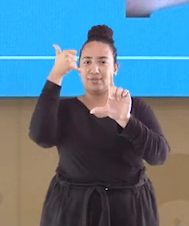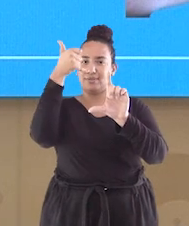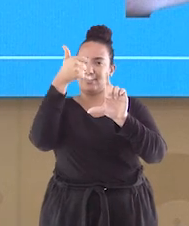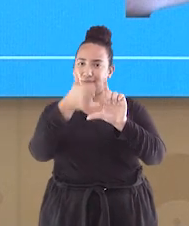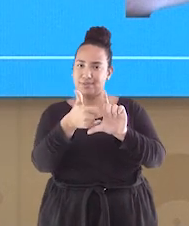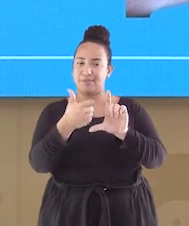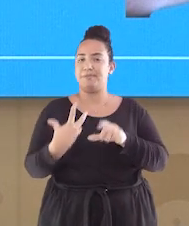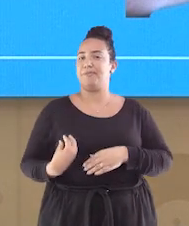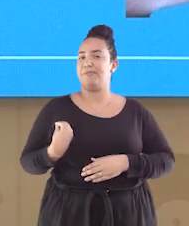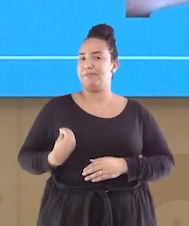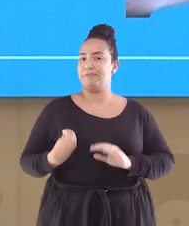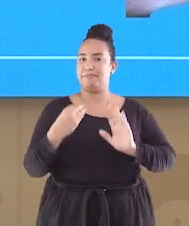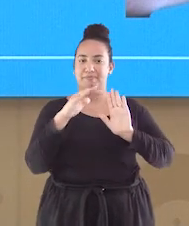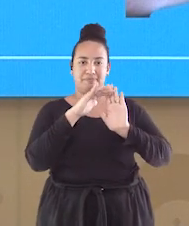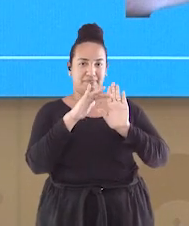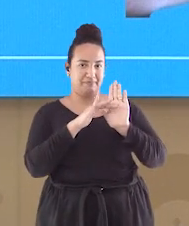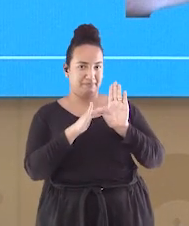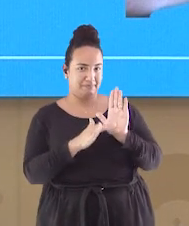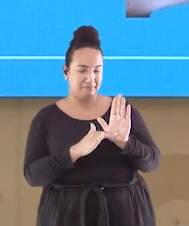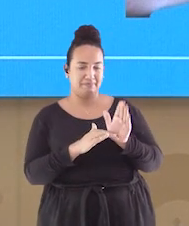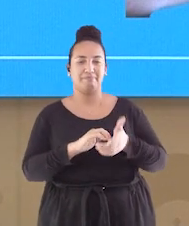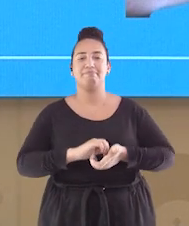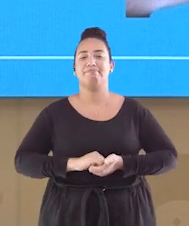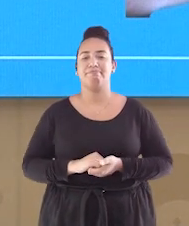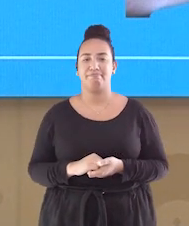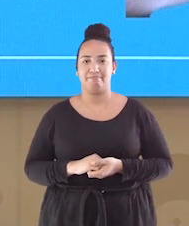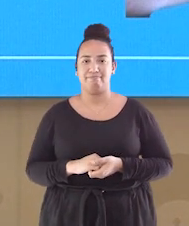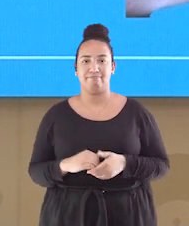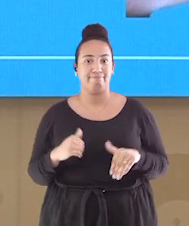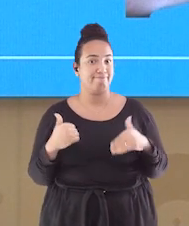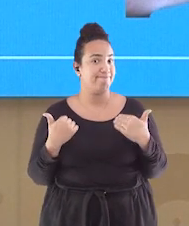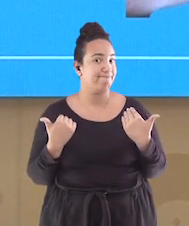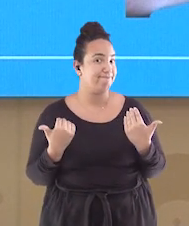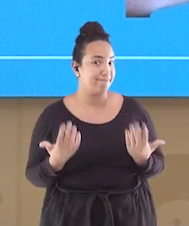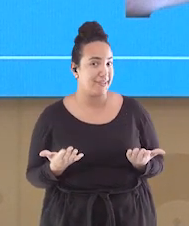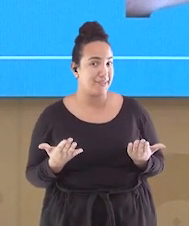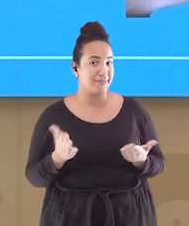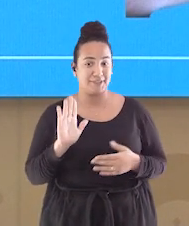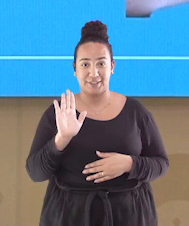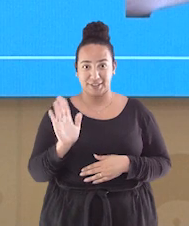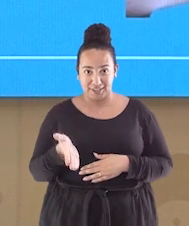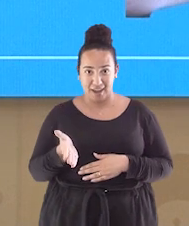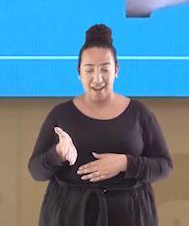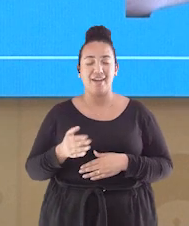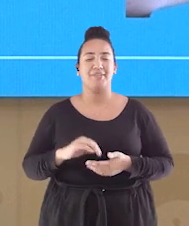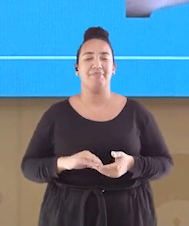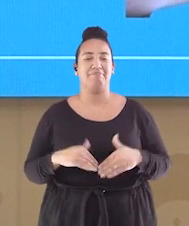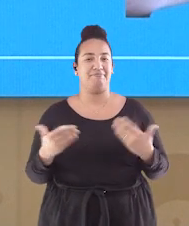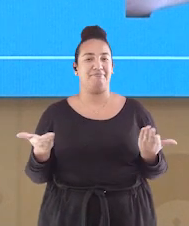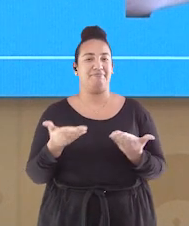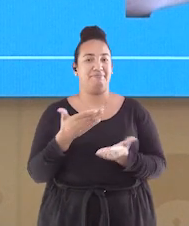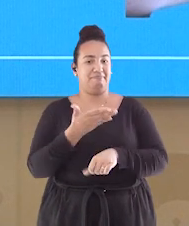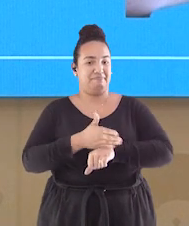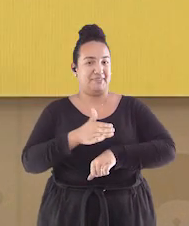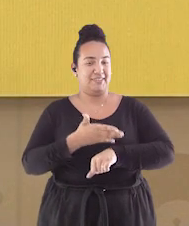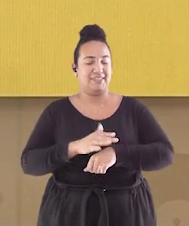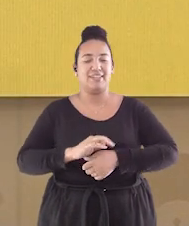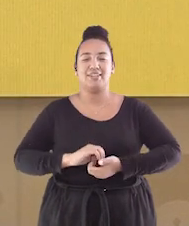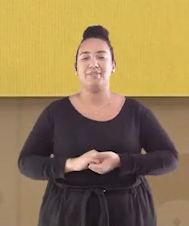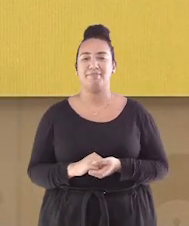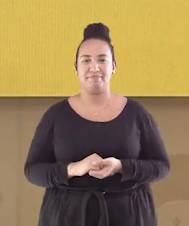e marcar a sua presença. E aí, marcou? Então, vamos praticar.